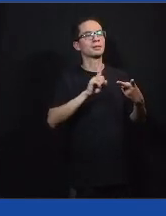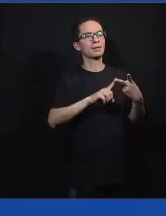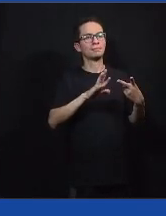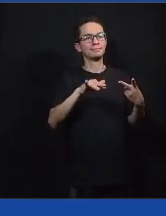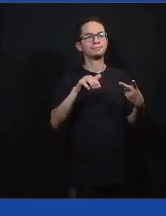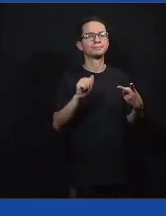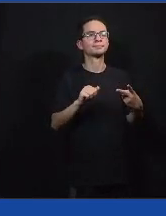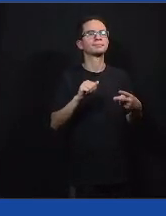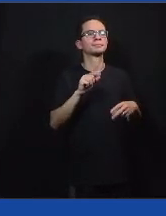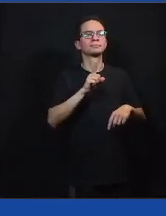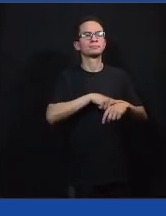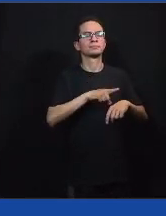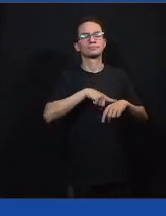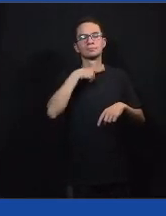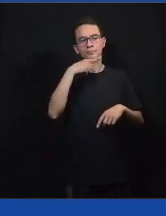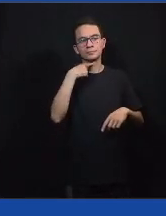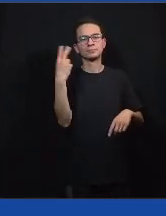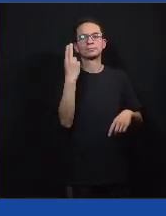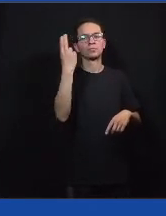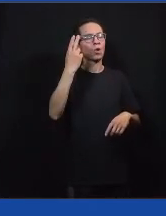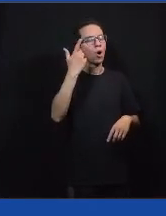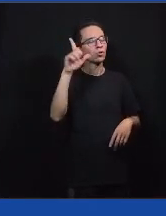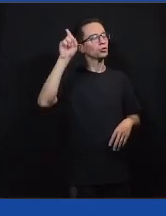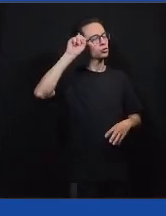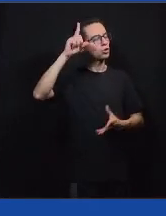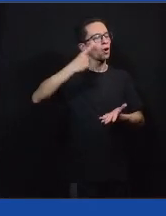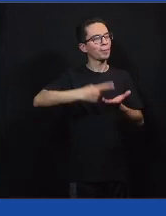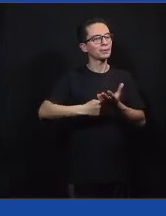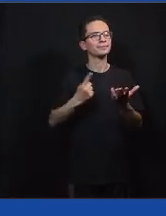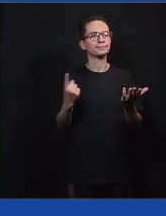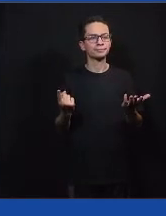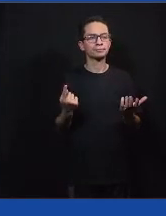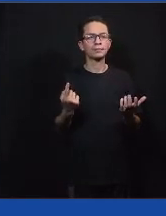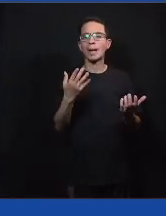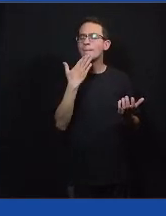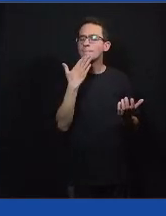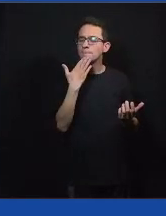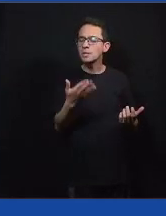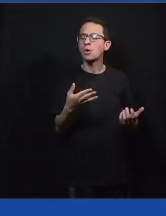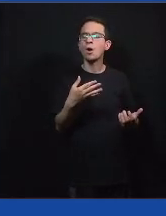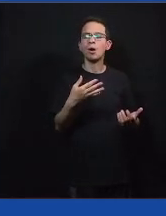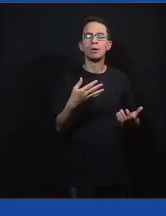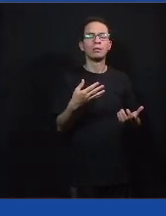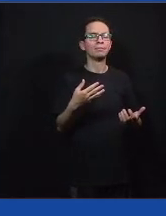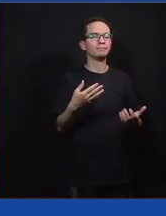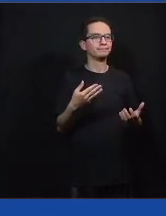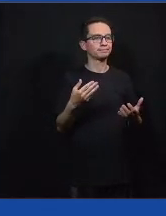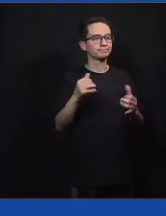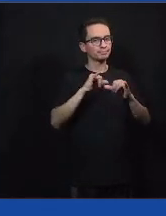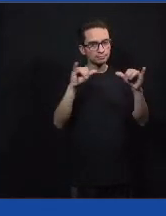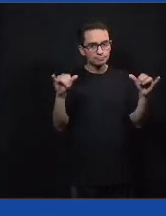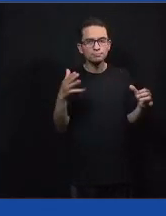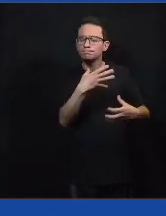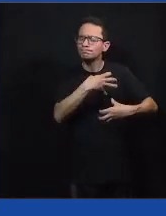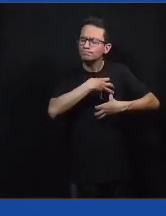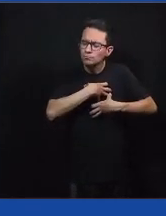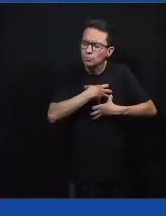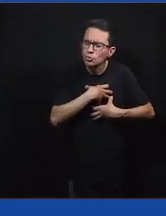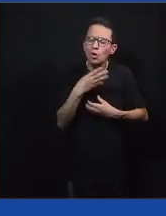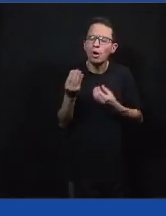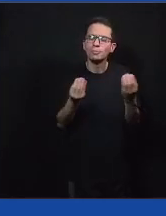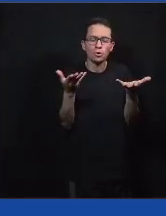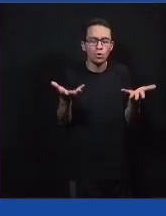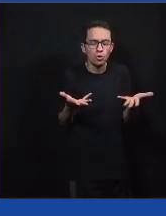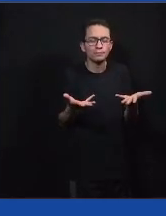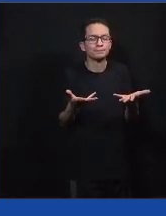der tempo, a gente fica para outro dia. Então, eu queria que vocês dessem uma mensagem, qual o sentimento, o que vocês estão pensando agora, o que vocês